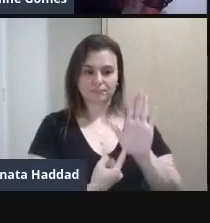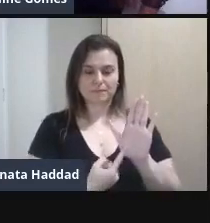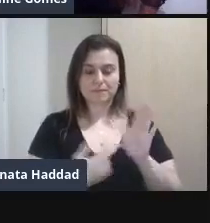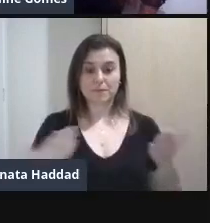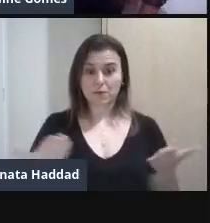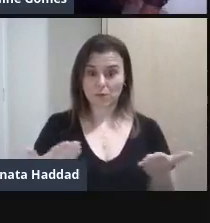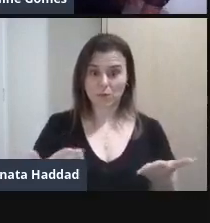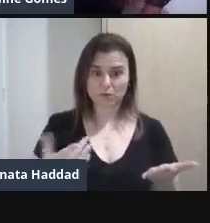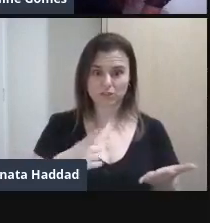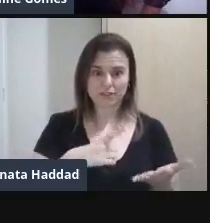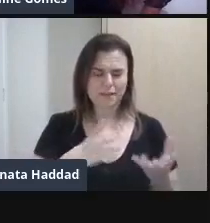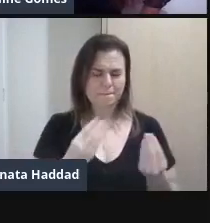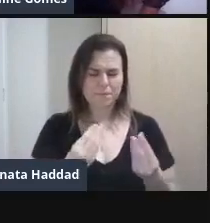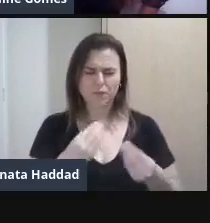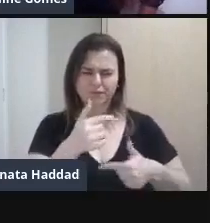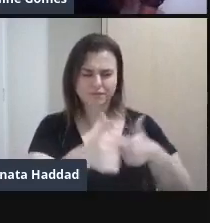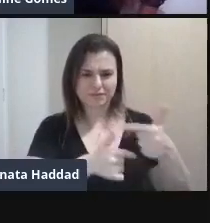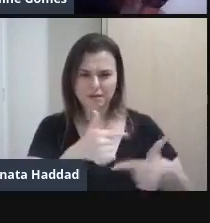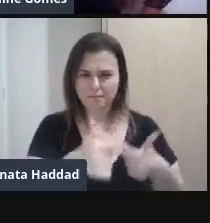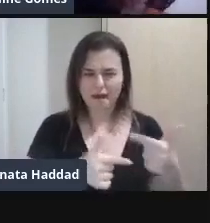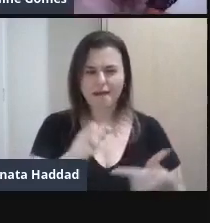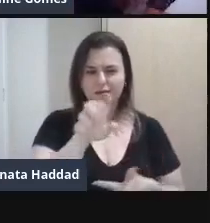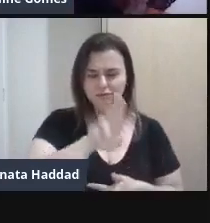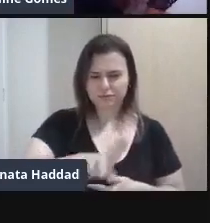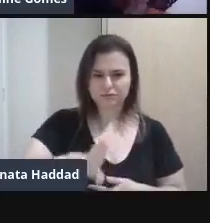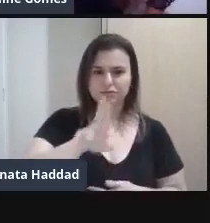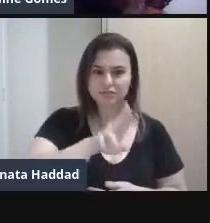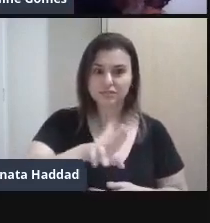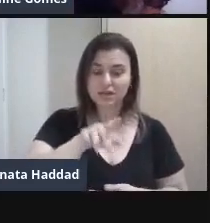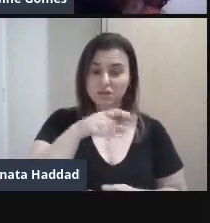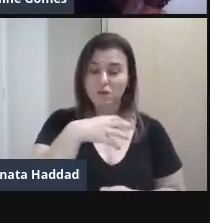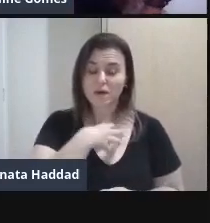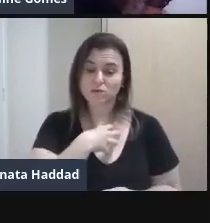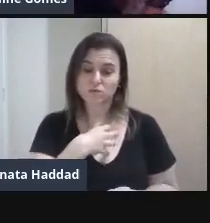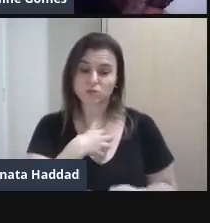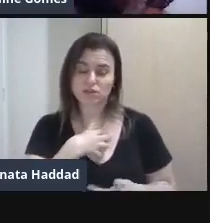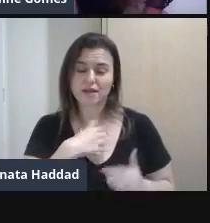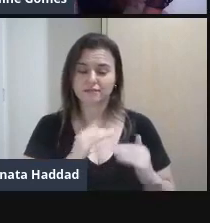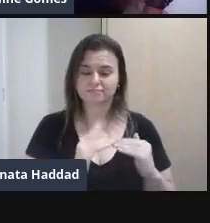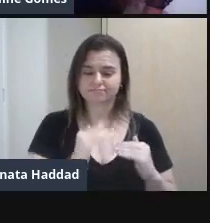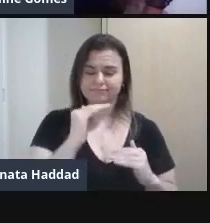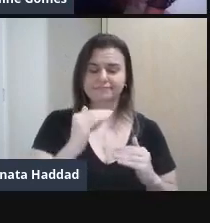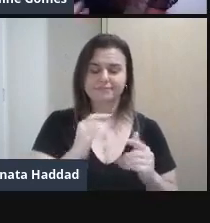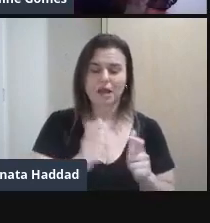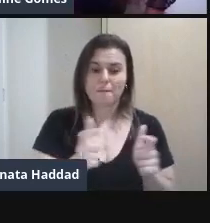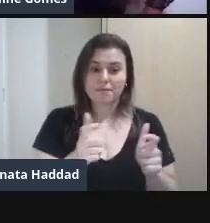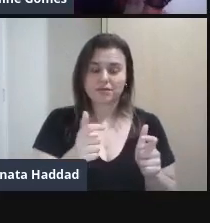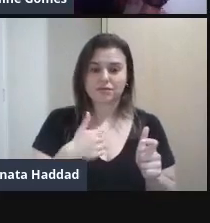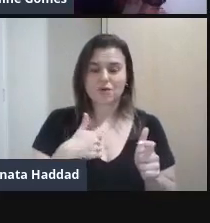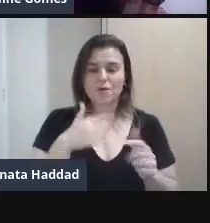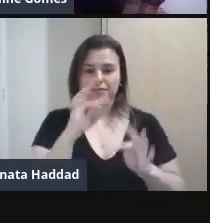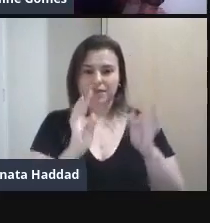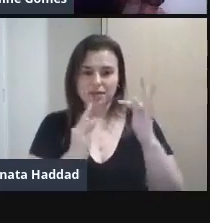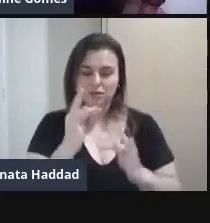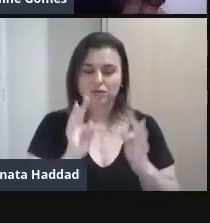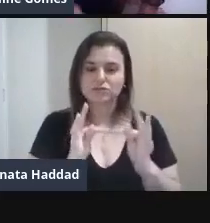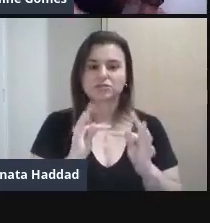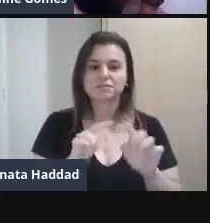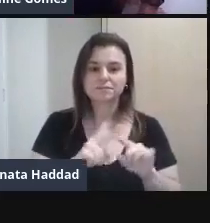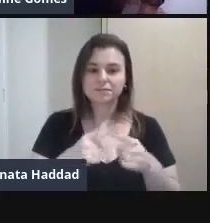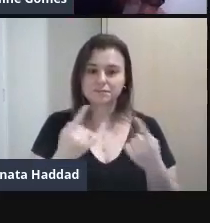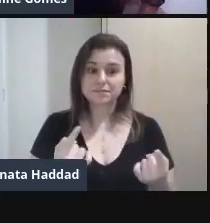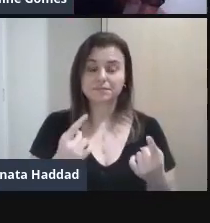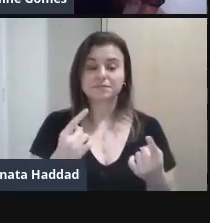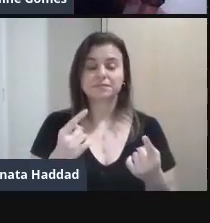trabalhos Com projeções É uma linguagem Que cresceu bastante Com a tecnologia Com os equipamentos Mas a Regina